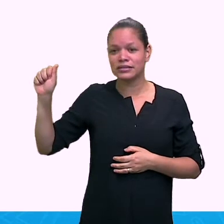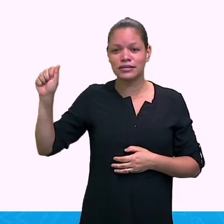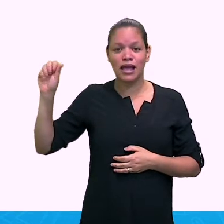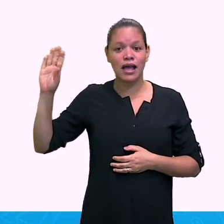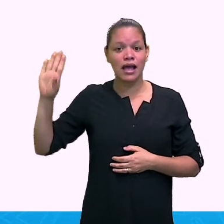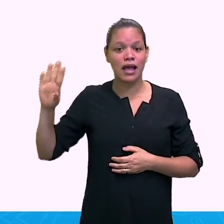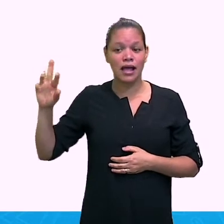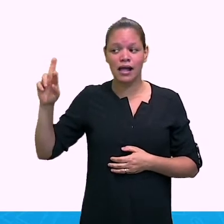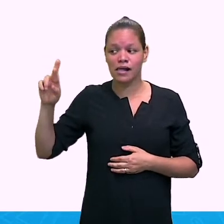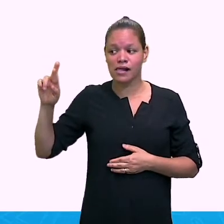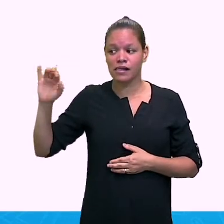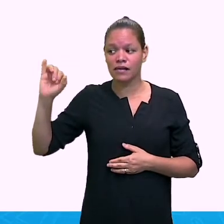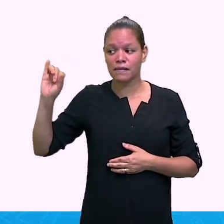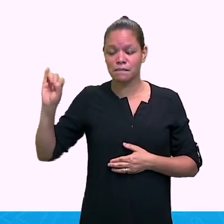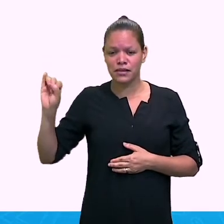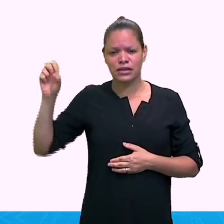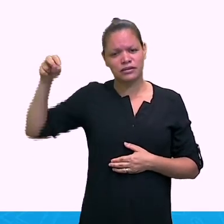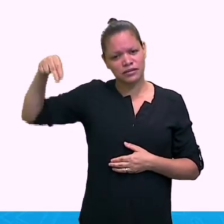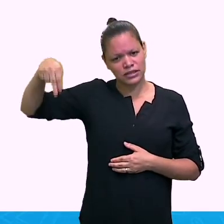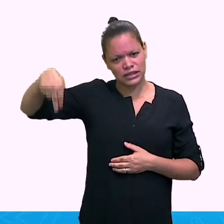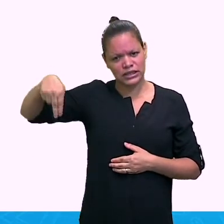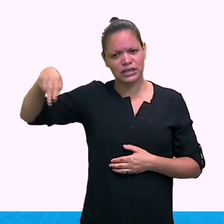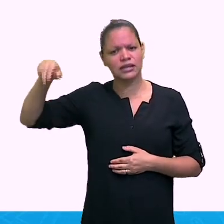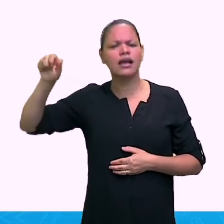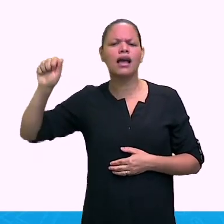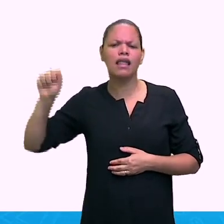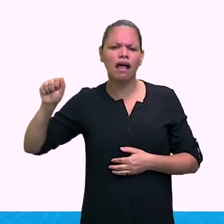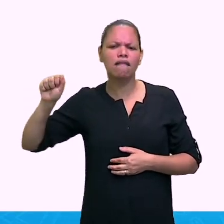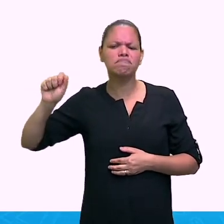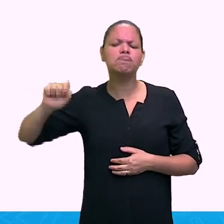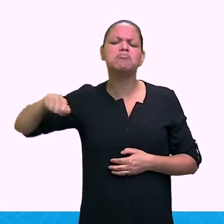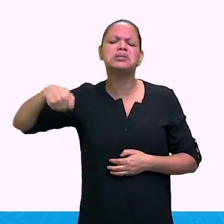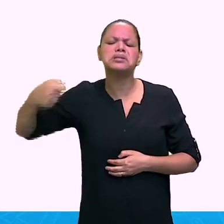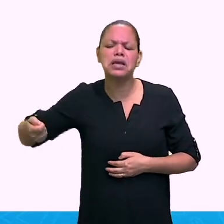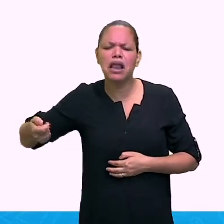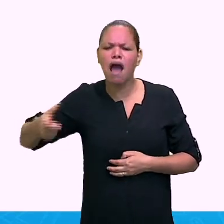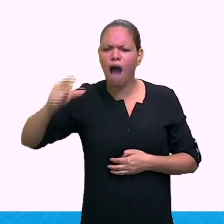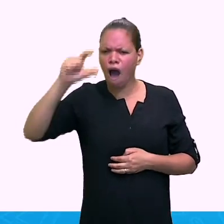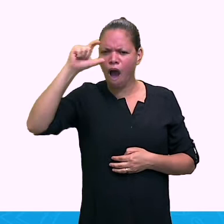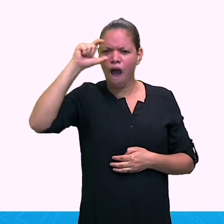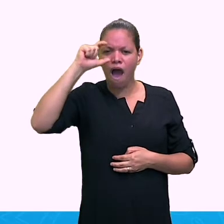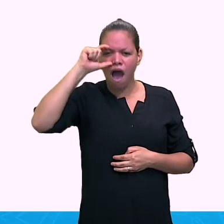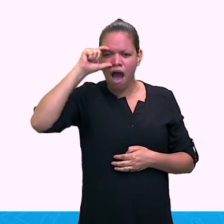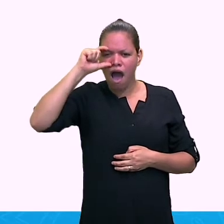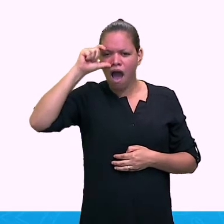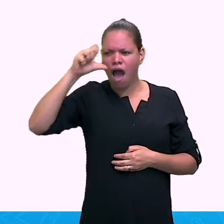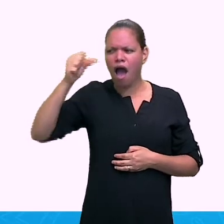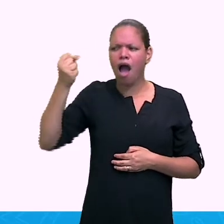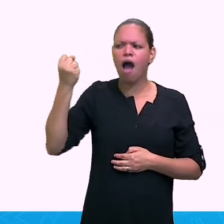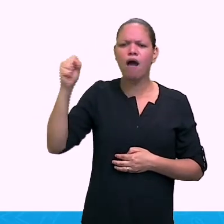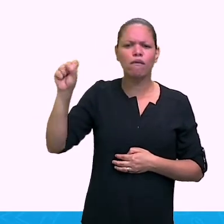Sabrina. My name is Sabrina. I am 34